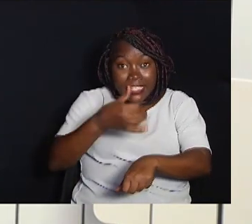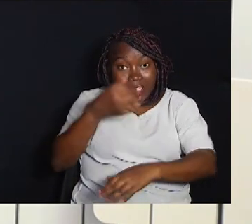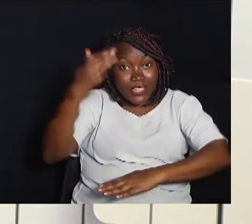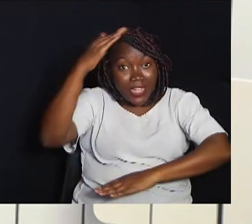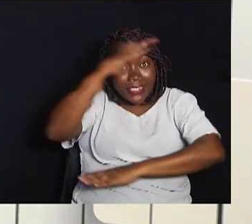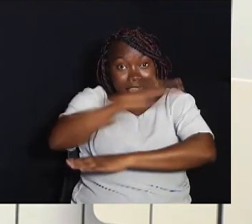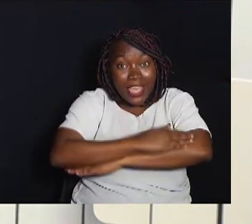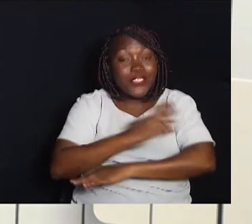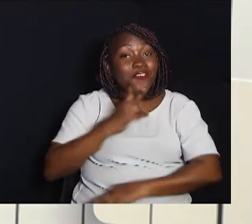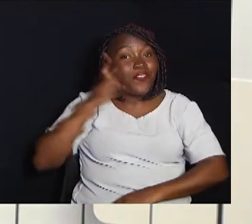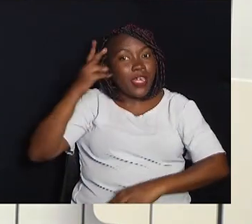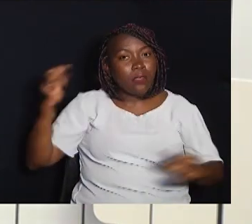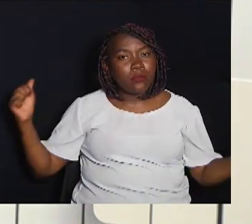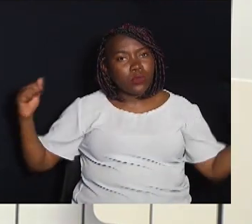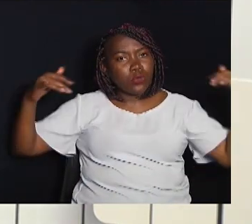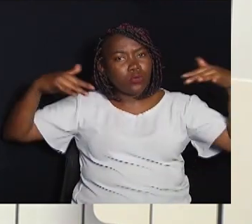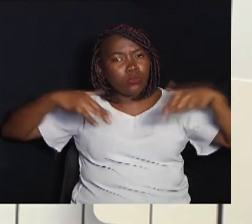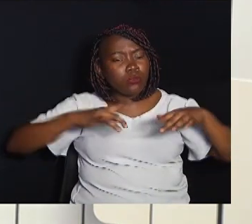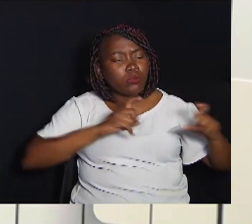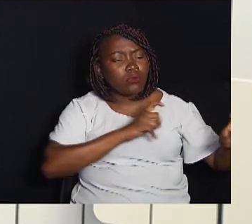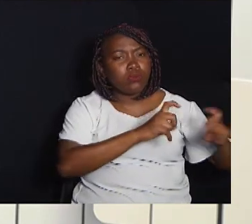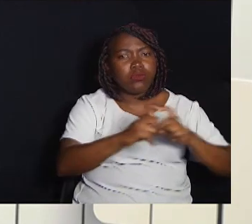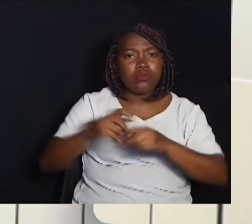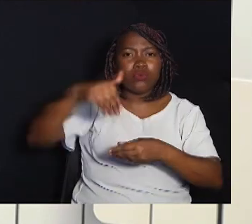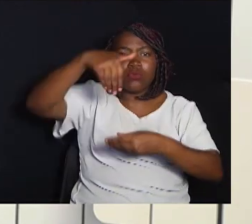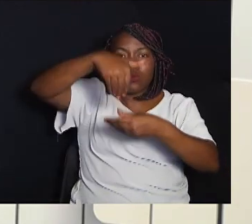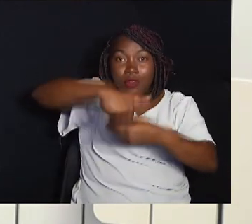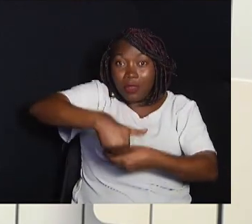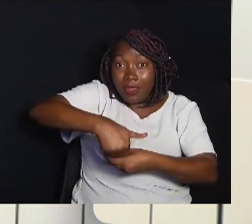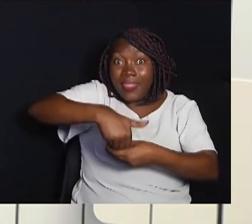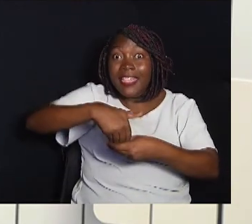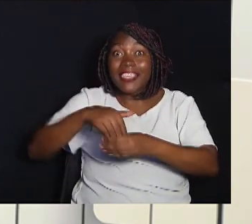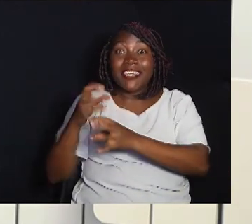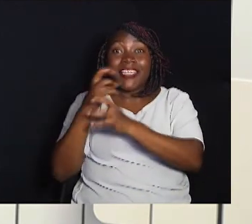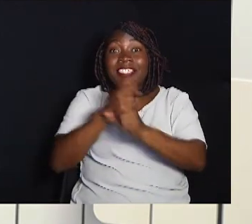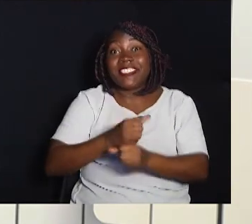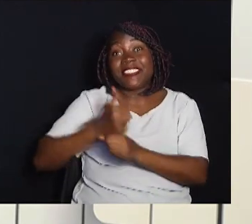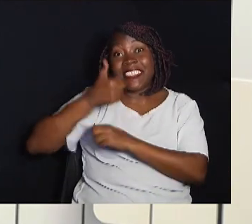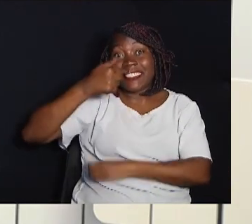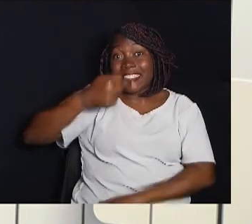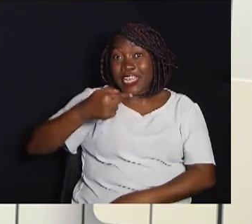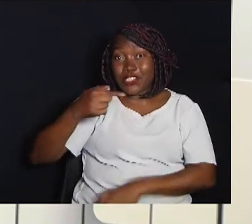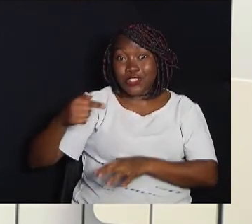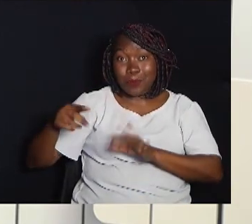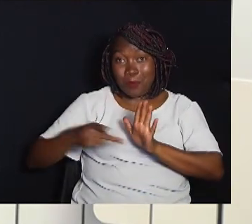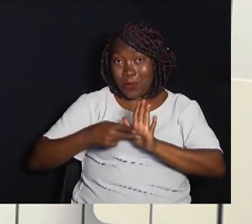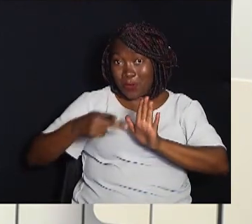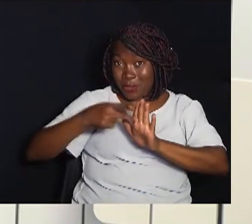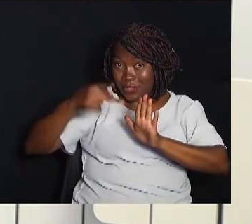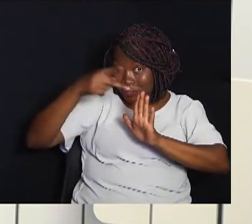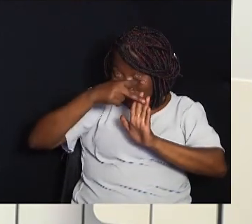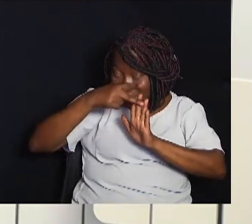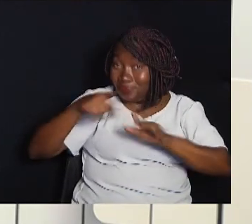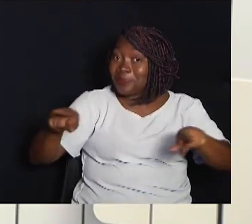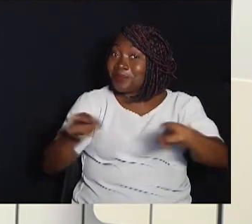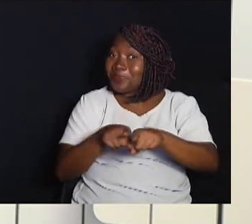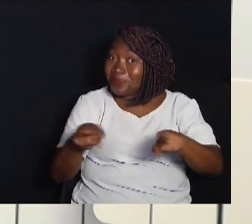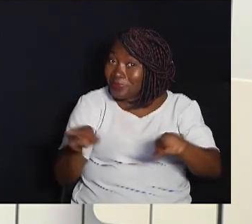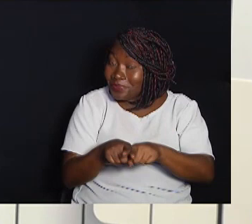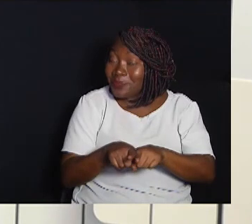vereadores vão se reunir para discutir e votar 17 projetos Entre eles está em